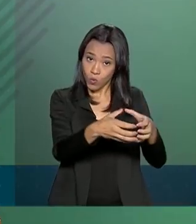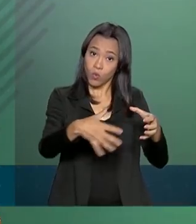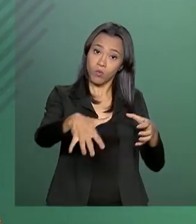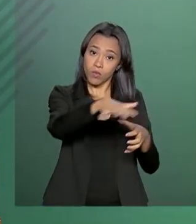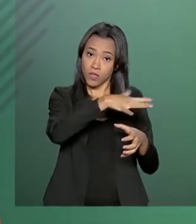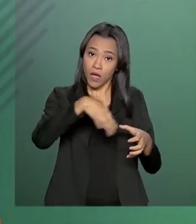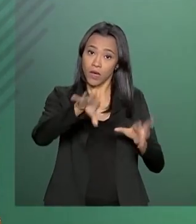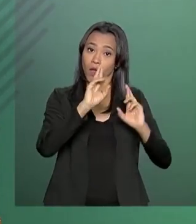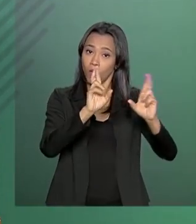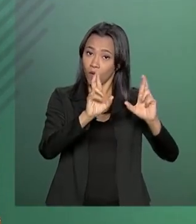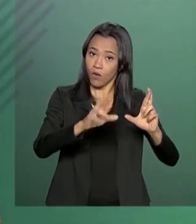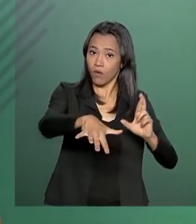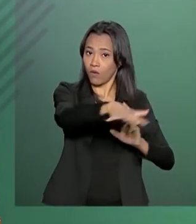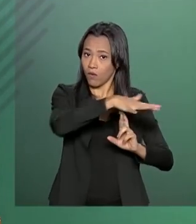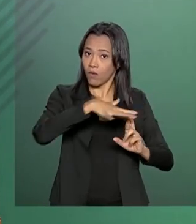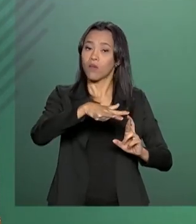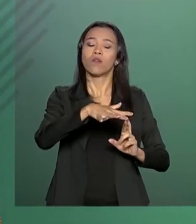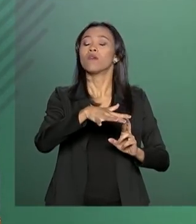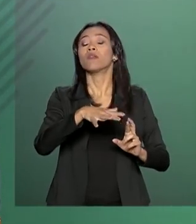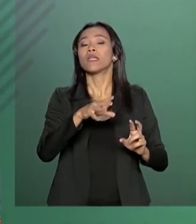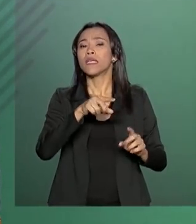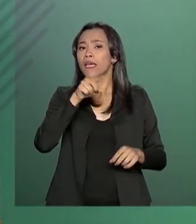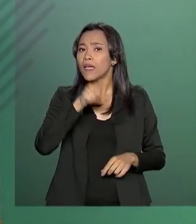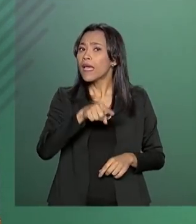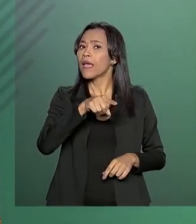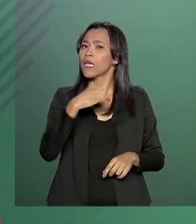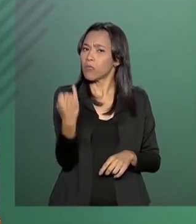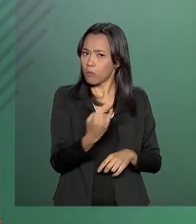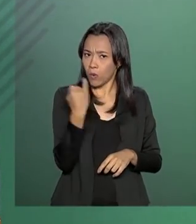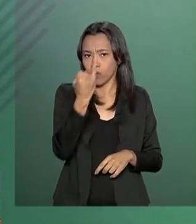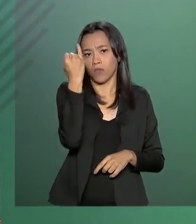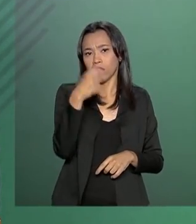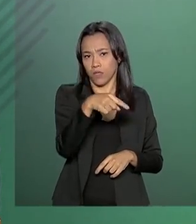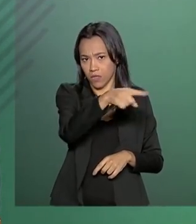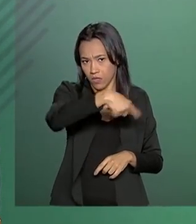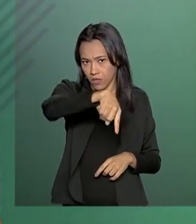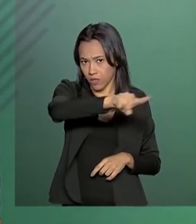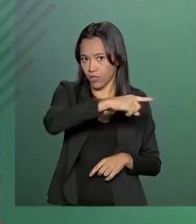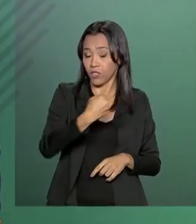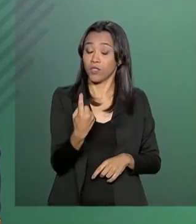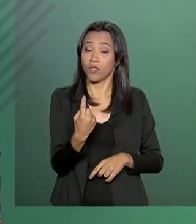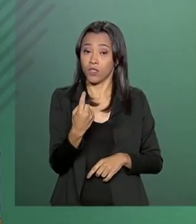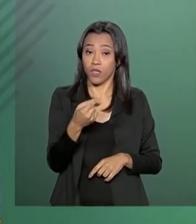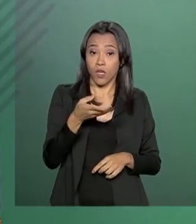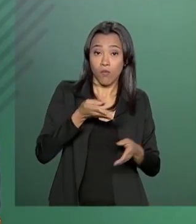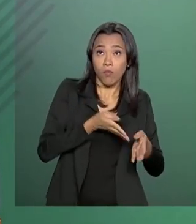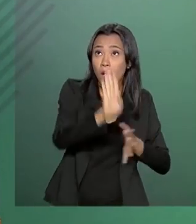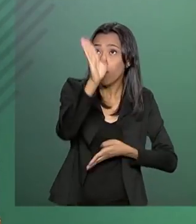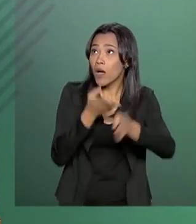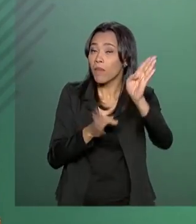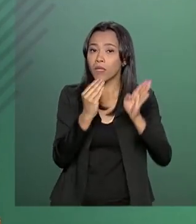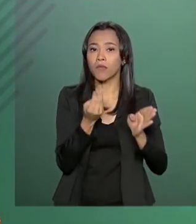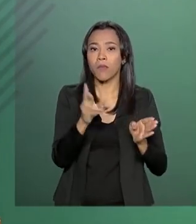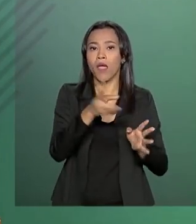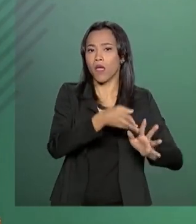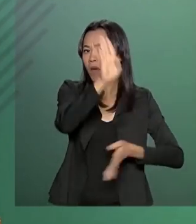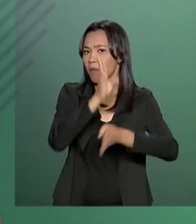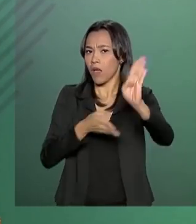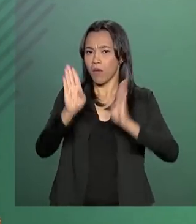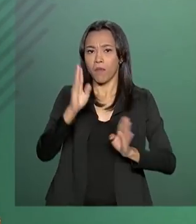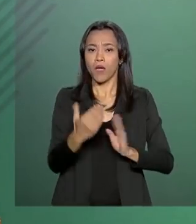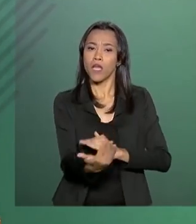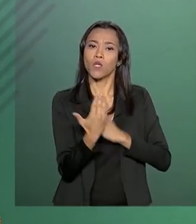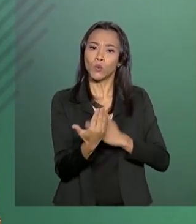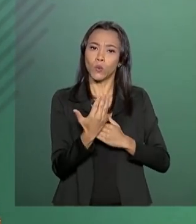rodoviário tão importantes na condução por meio das artérias rodoviárias da economia do nosso